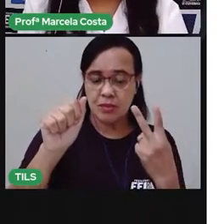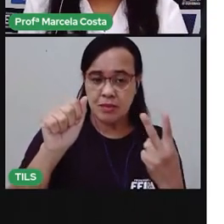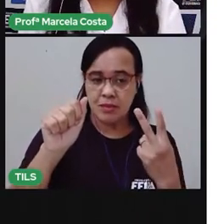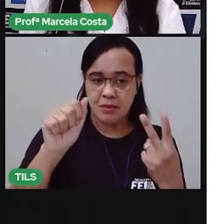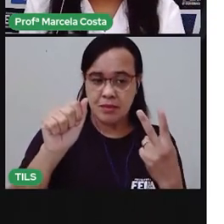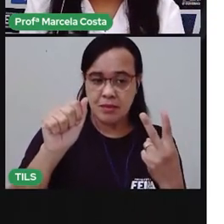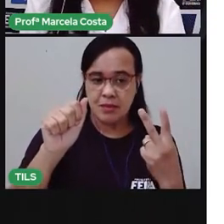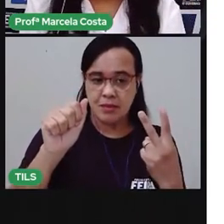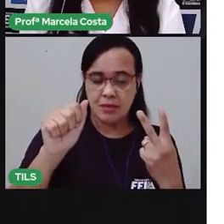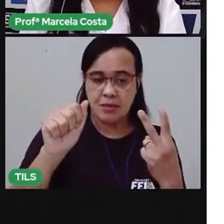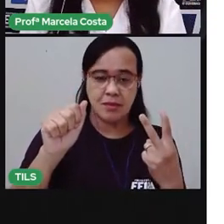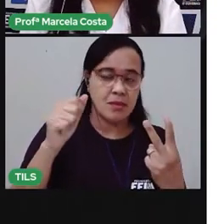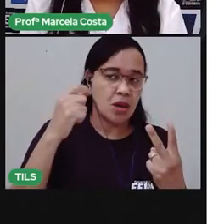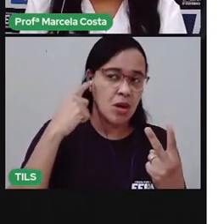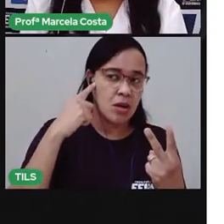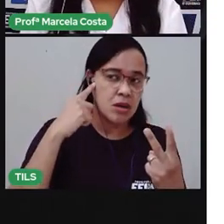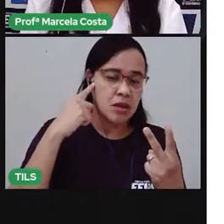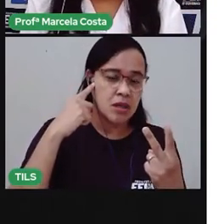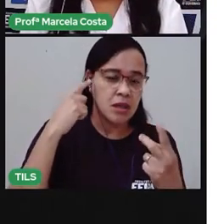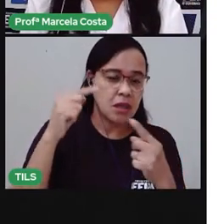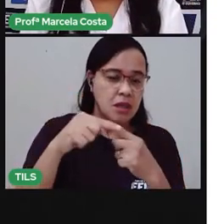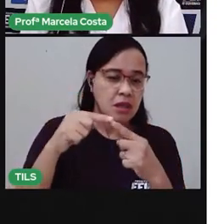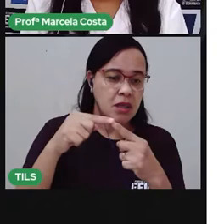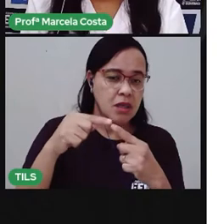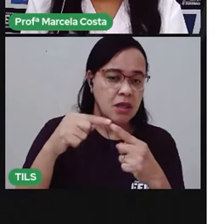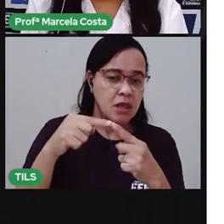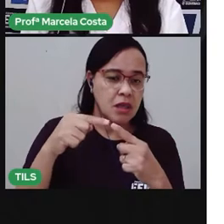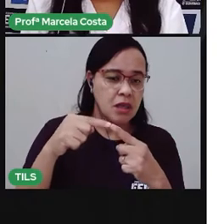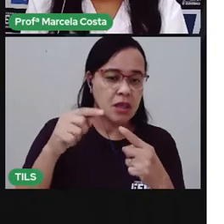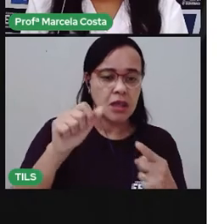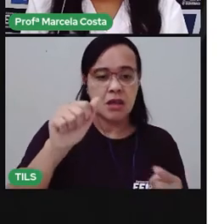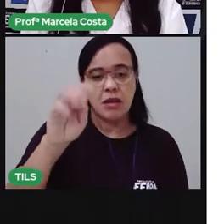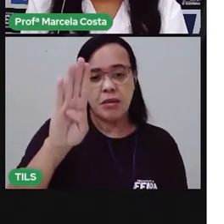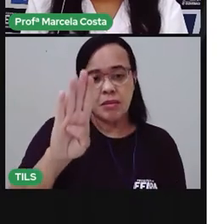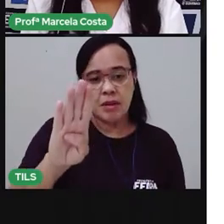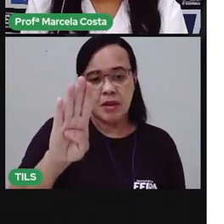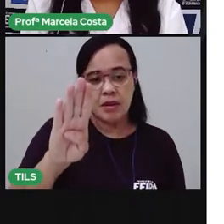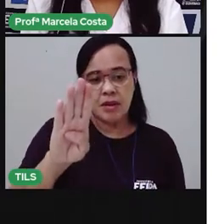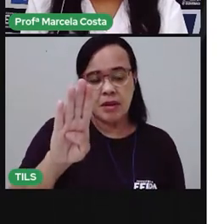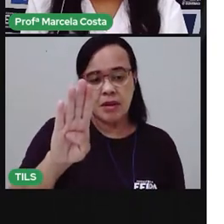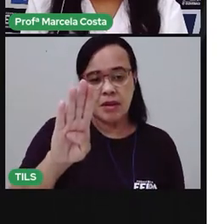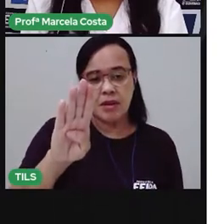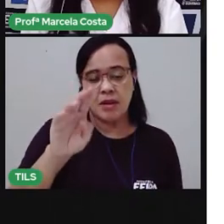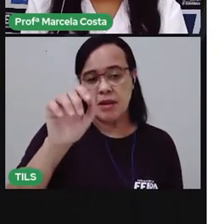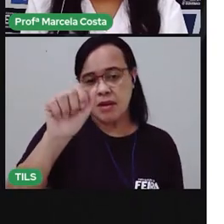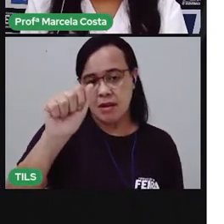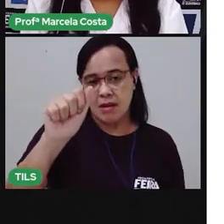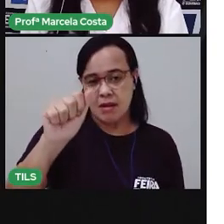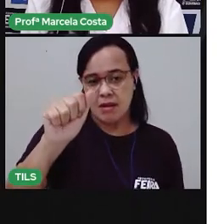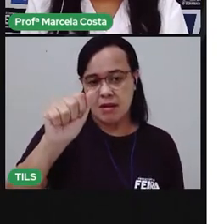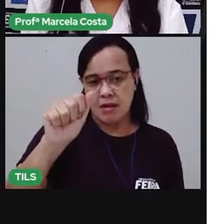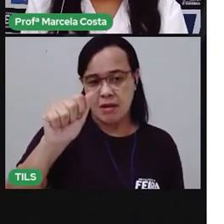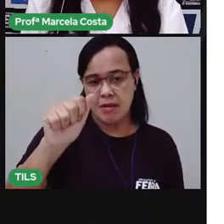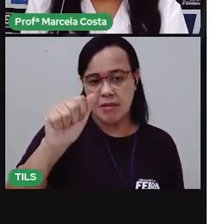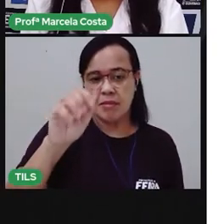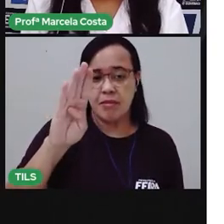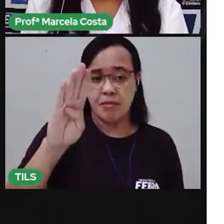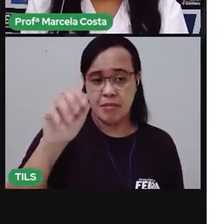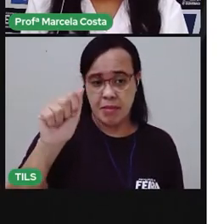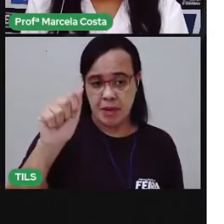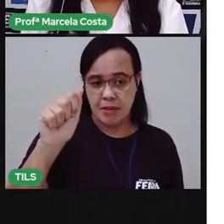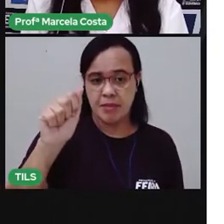formando o som do ba-ra. O, B, juntinho aqui do ato, B com A, o ba